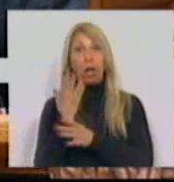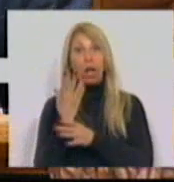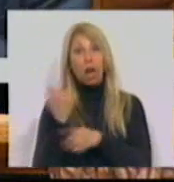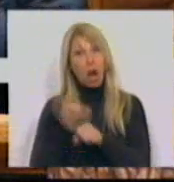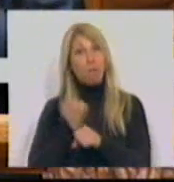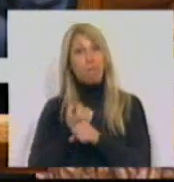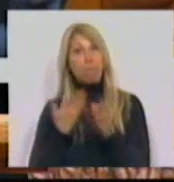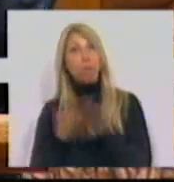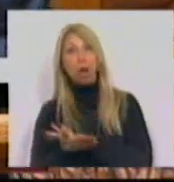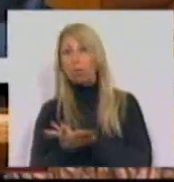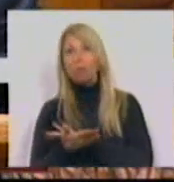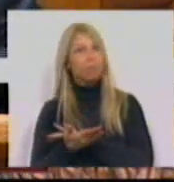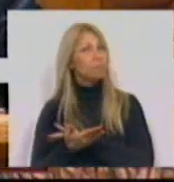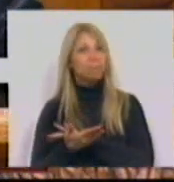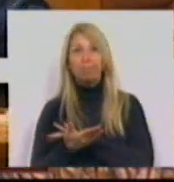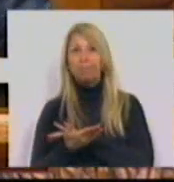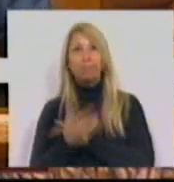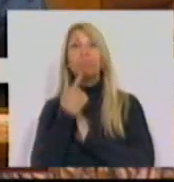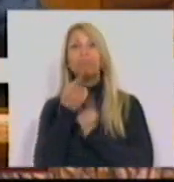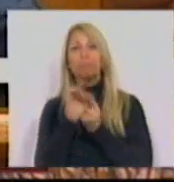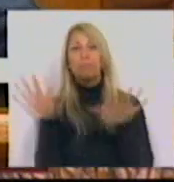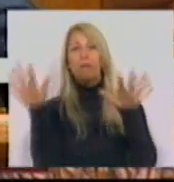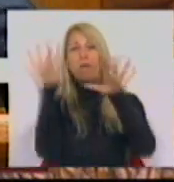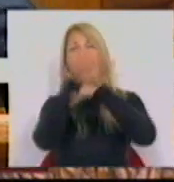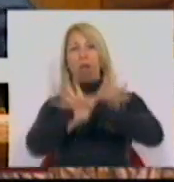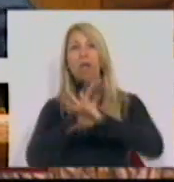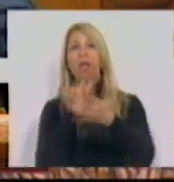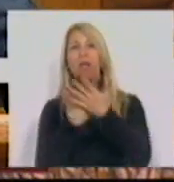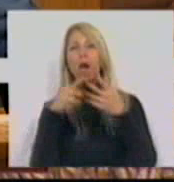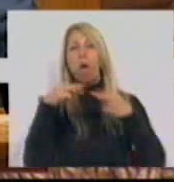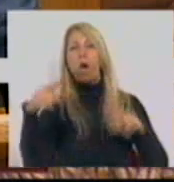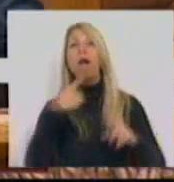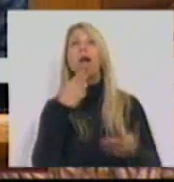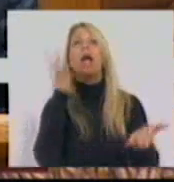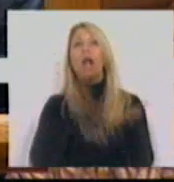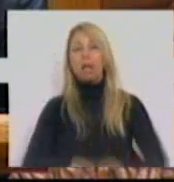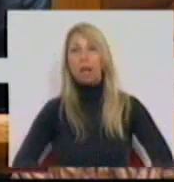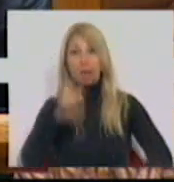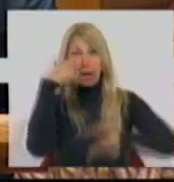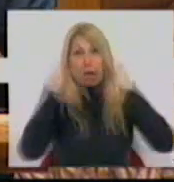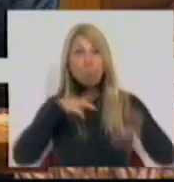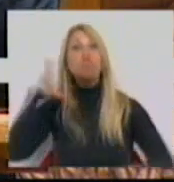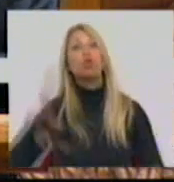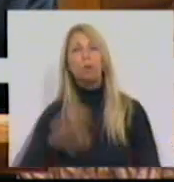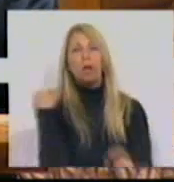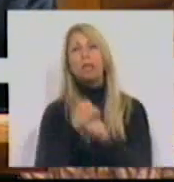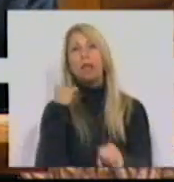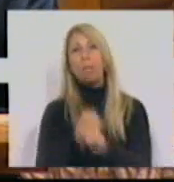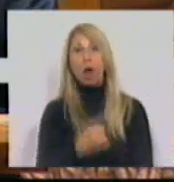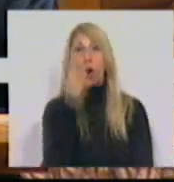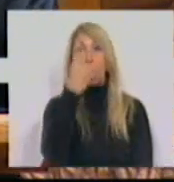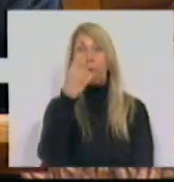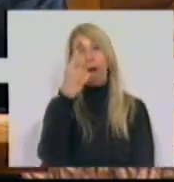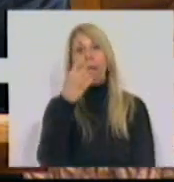Não. Mais uma operação cosmética para mascarar a realidade. Aos portugueses que apenas trabalham uma a 10